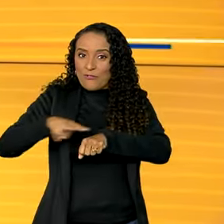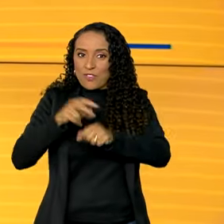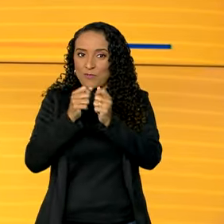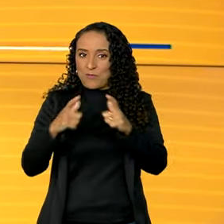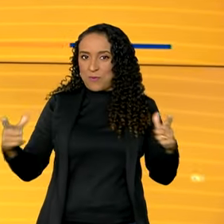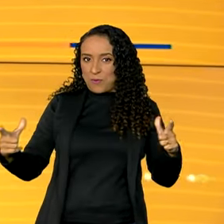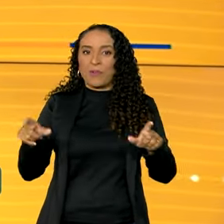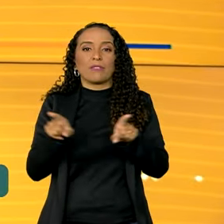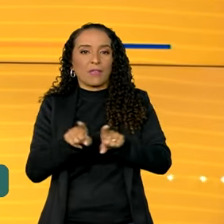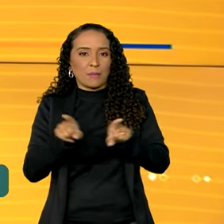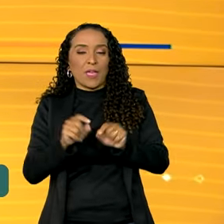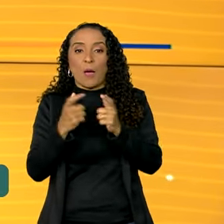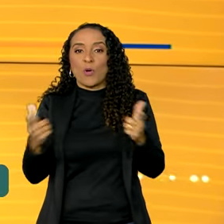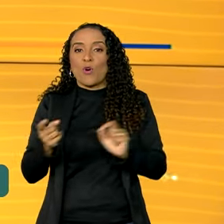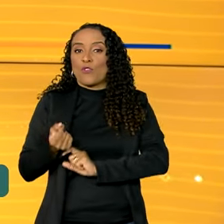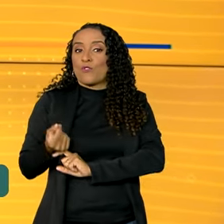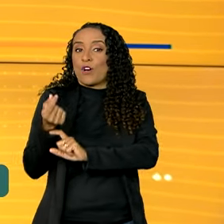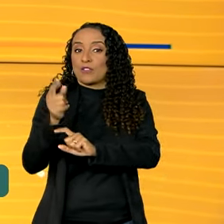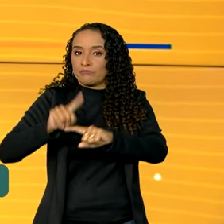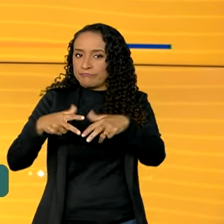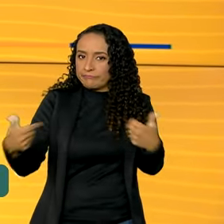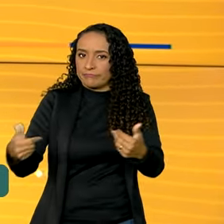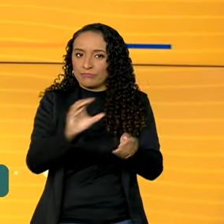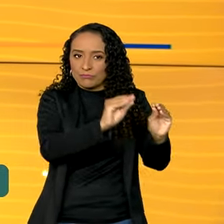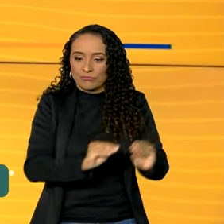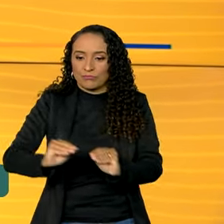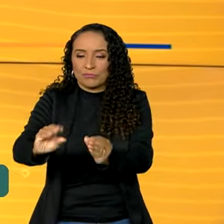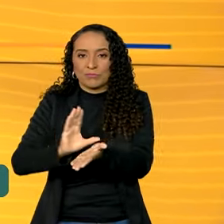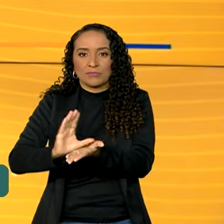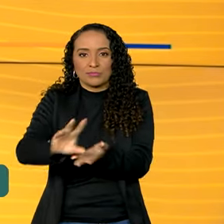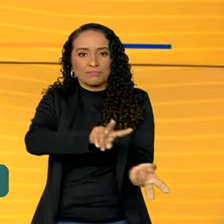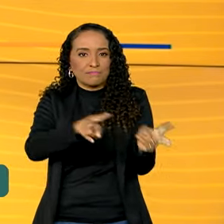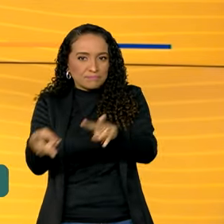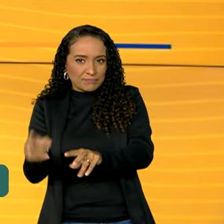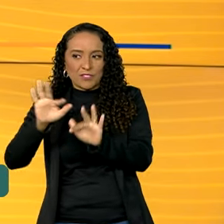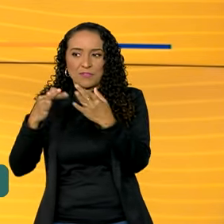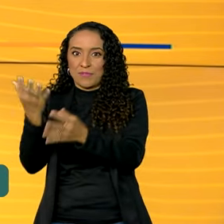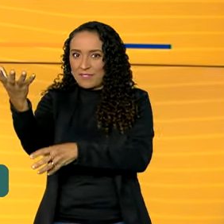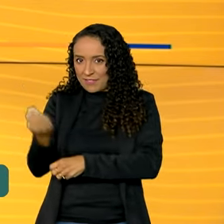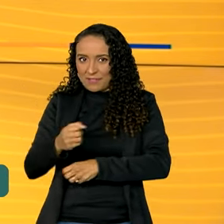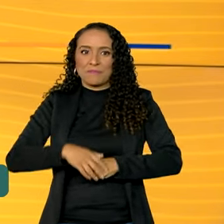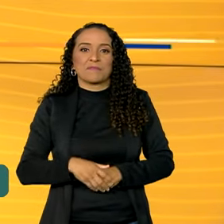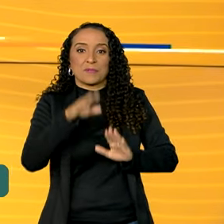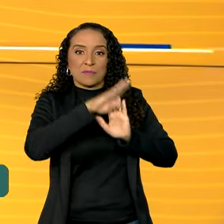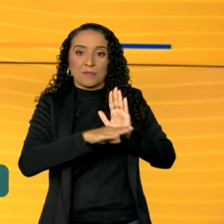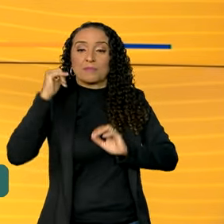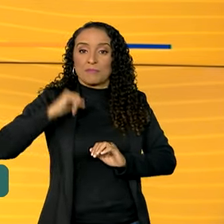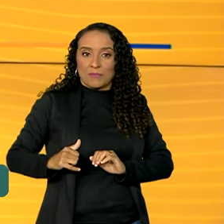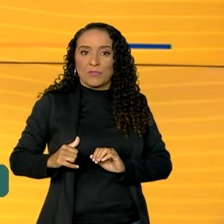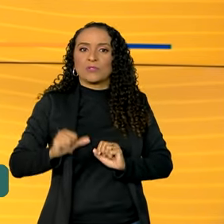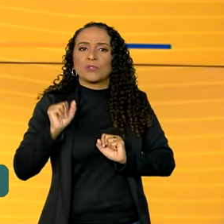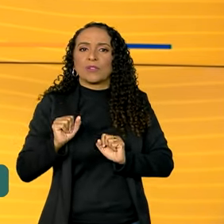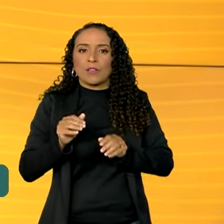ampliado e também aumentou o valor dos recursos transferidos para as famílias beneficiadas. O Bolsa Verde é destinado a